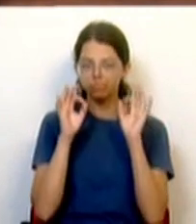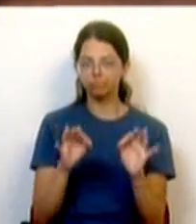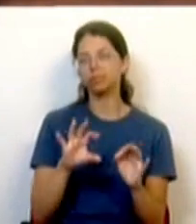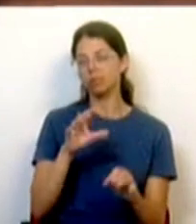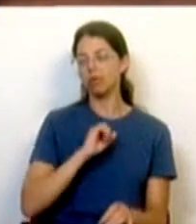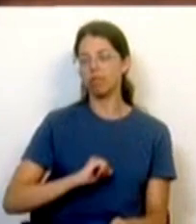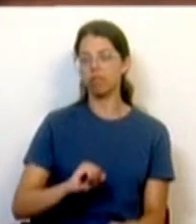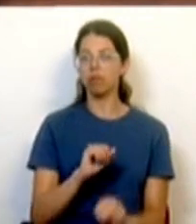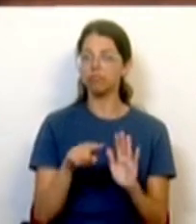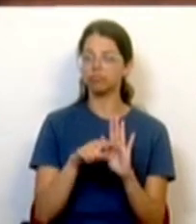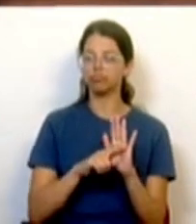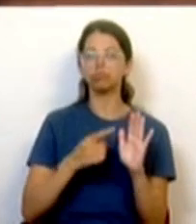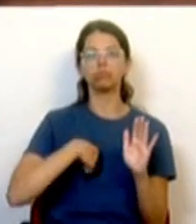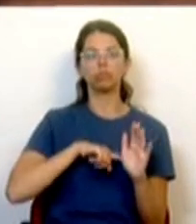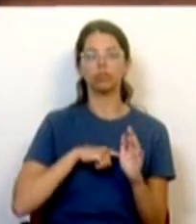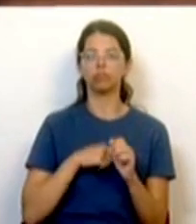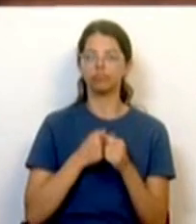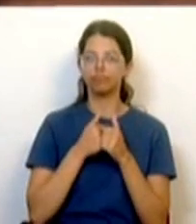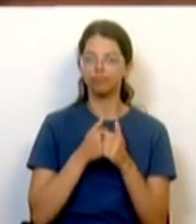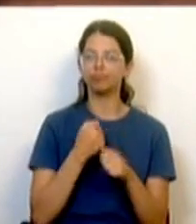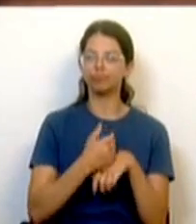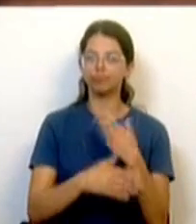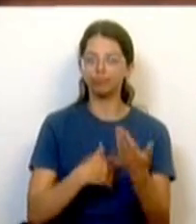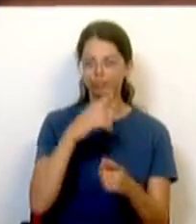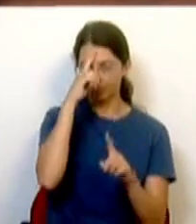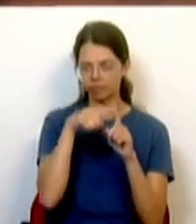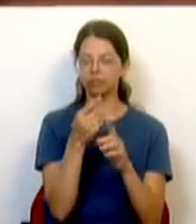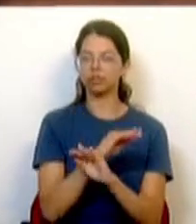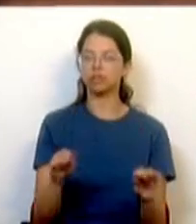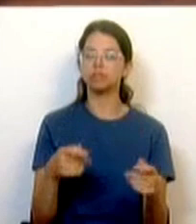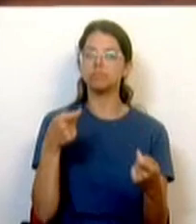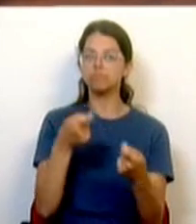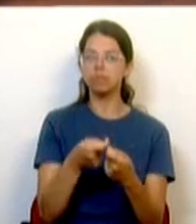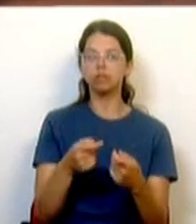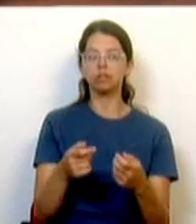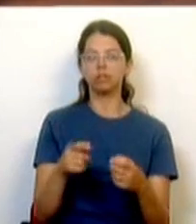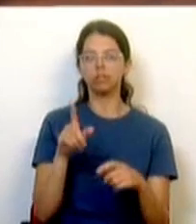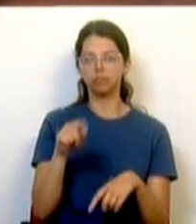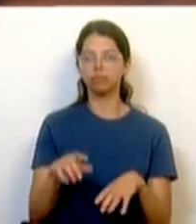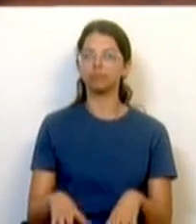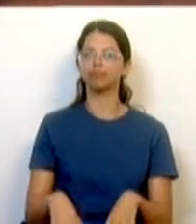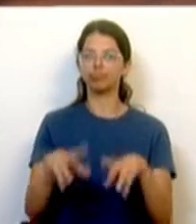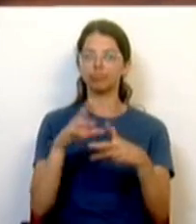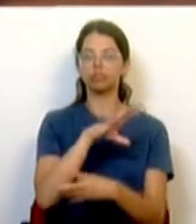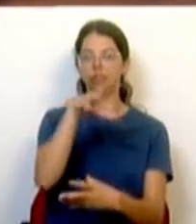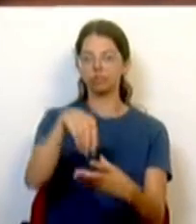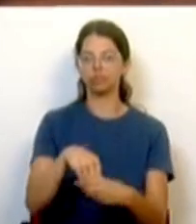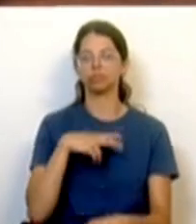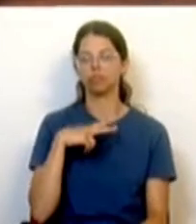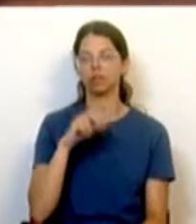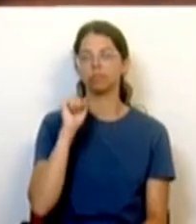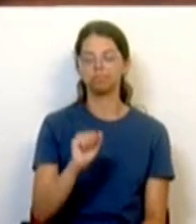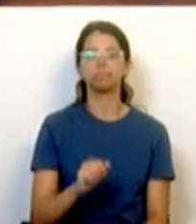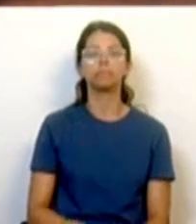uma medida que estamos a concretizar ao serviço das crianças e de um crescimento inclusivo para o nosso país. Os